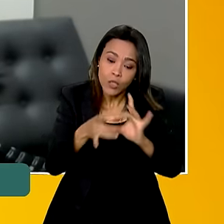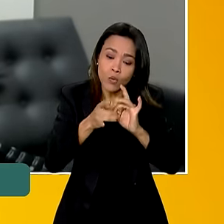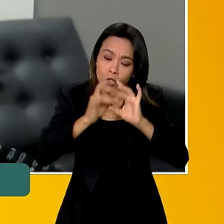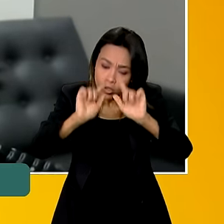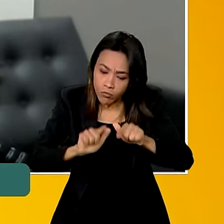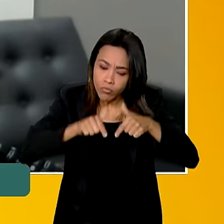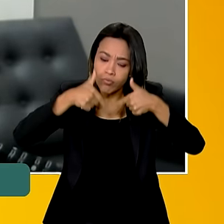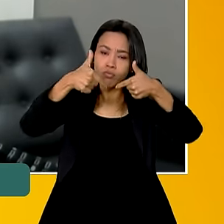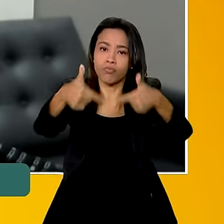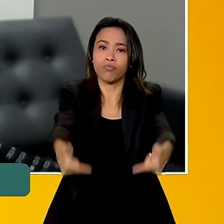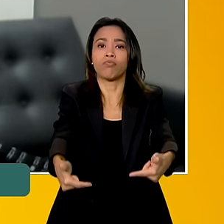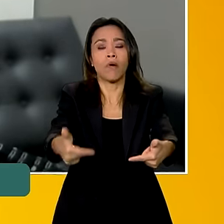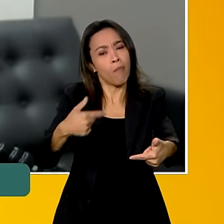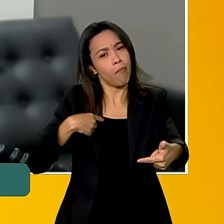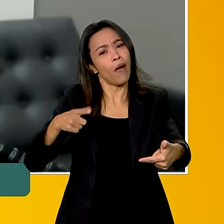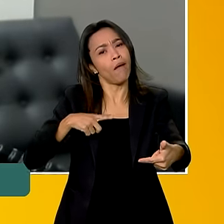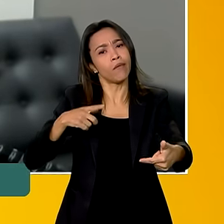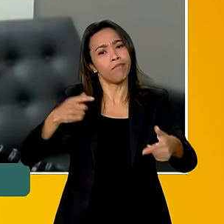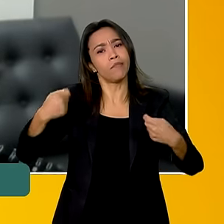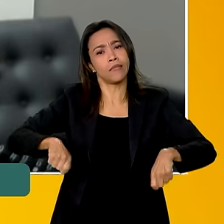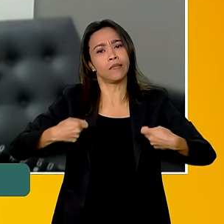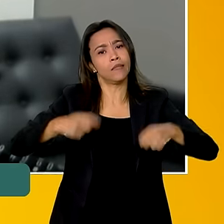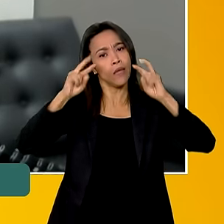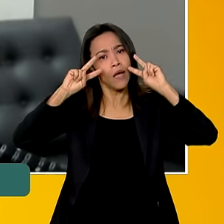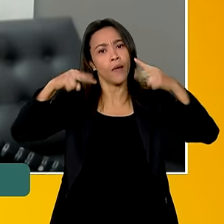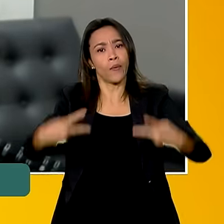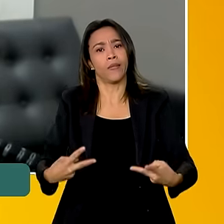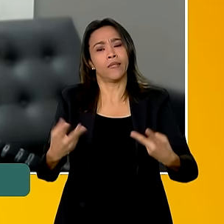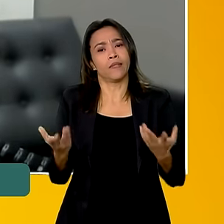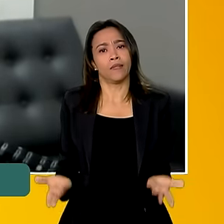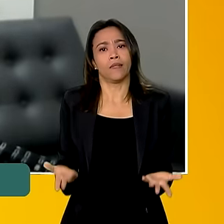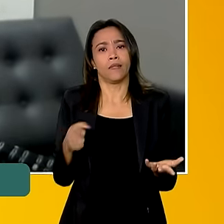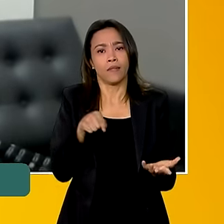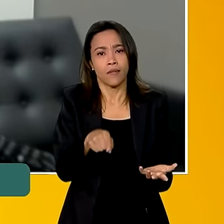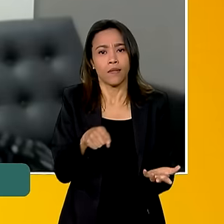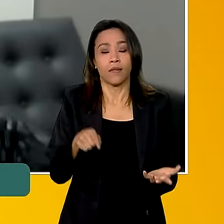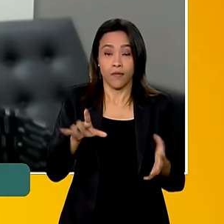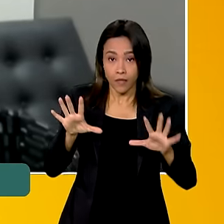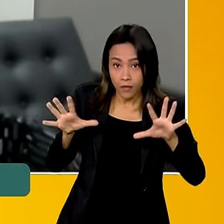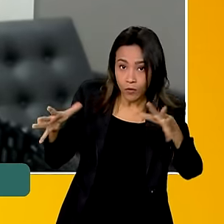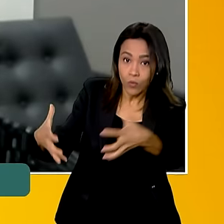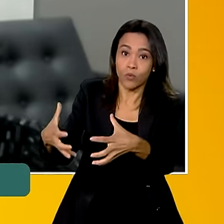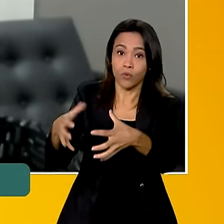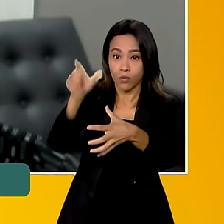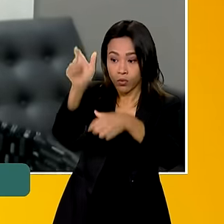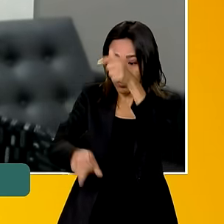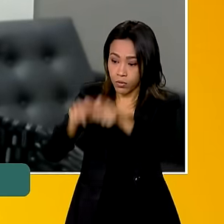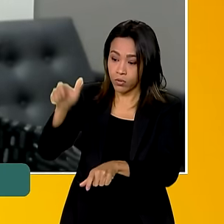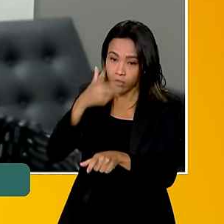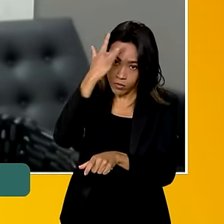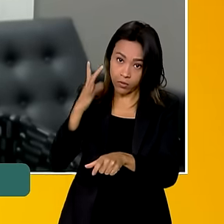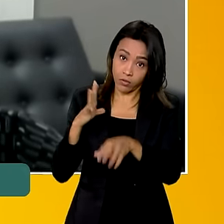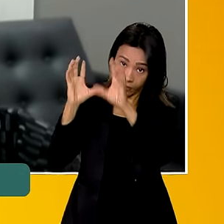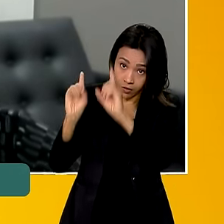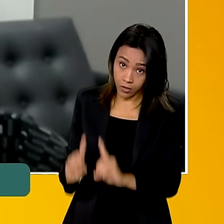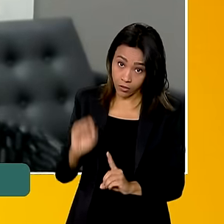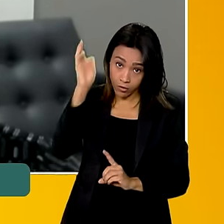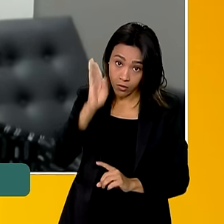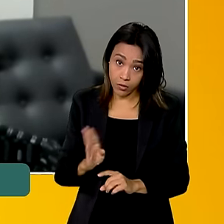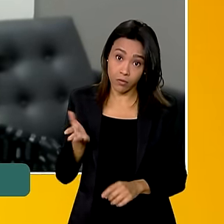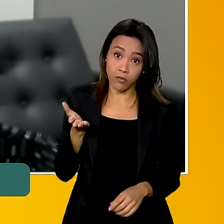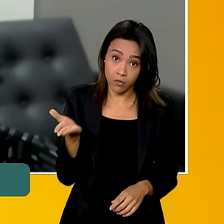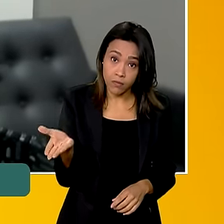cooperativa para reconhecer as suas demandas, as demandas específicas. As pessoas com deficiência no Brasil,